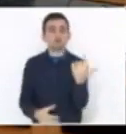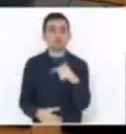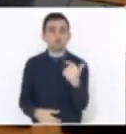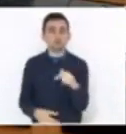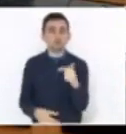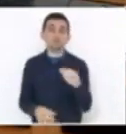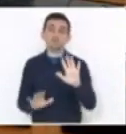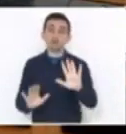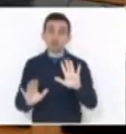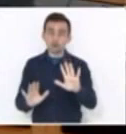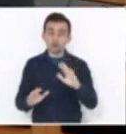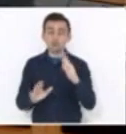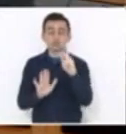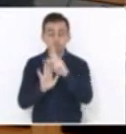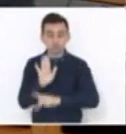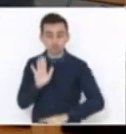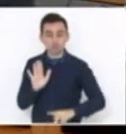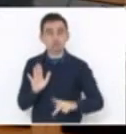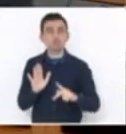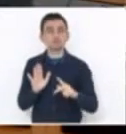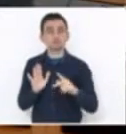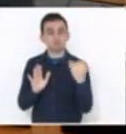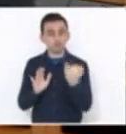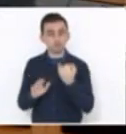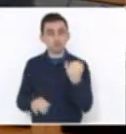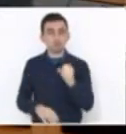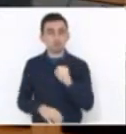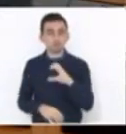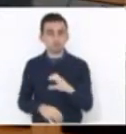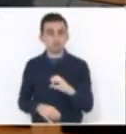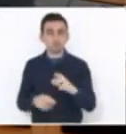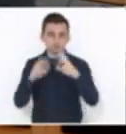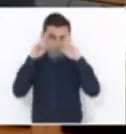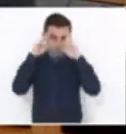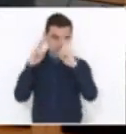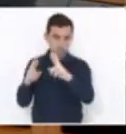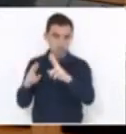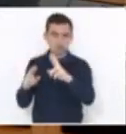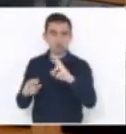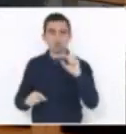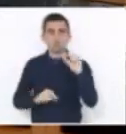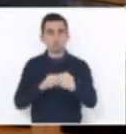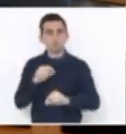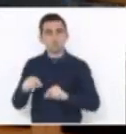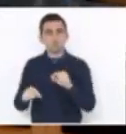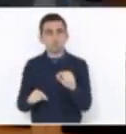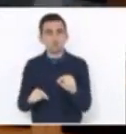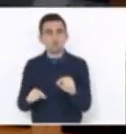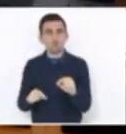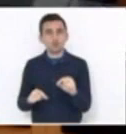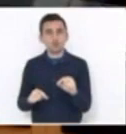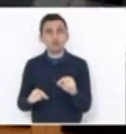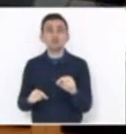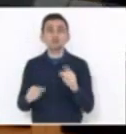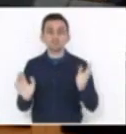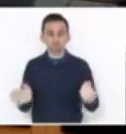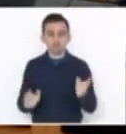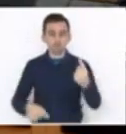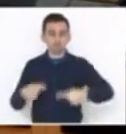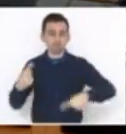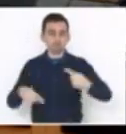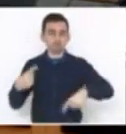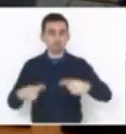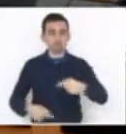projeto é importante para Santa Catarina. Vamos respeitar o que veio e bem debatido do governo,